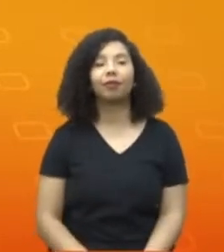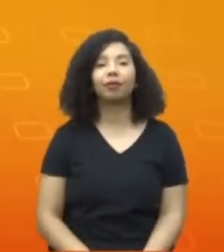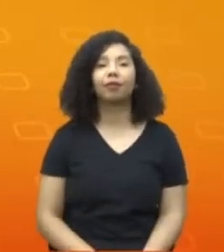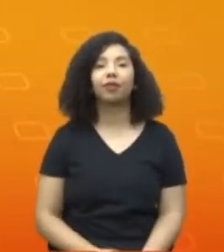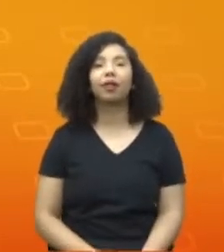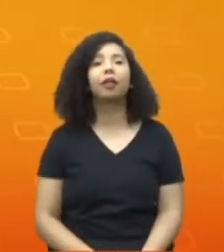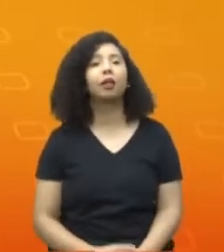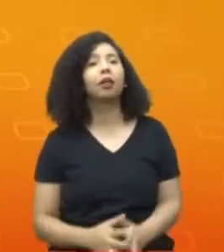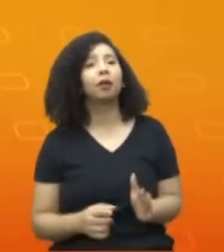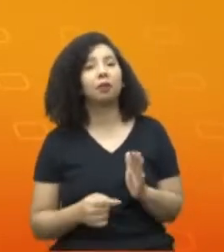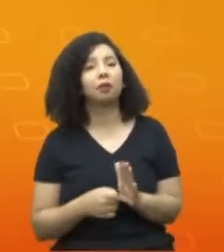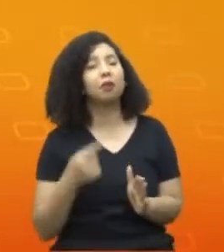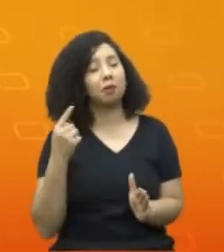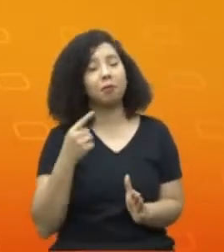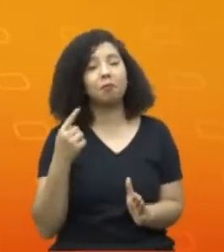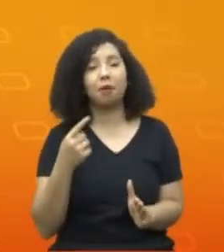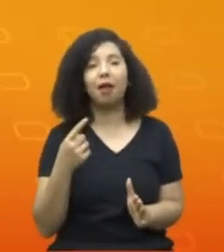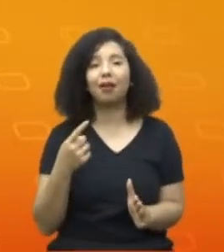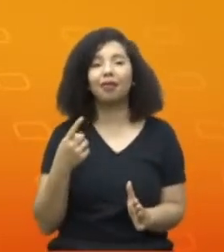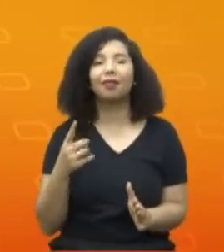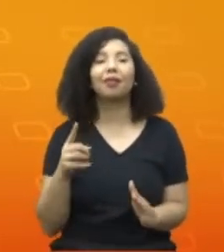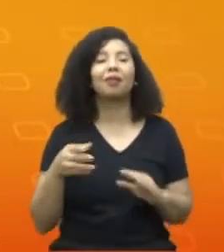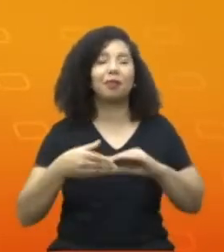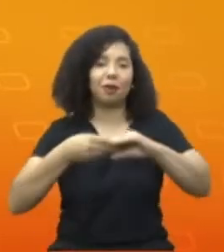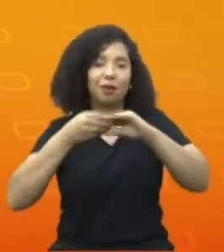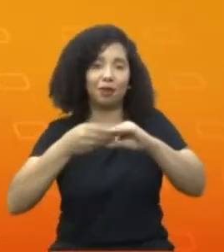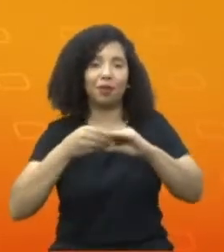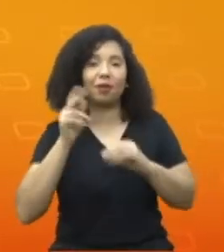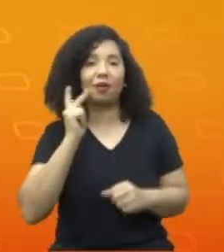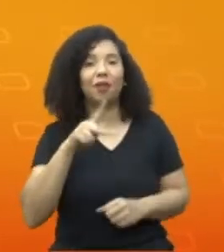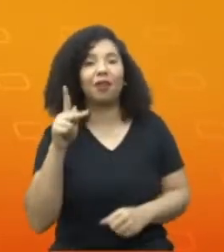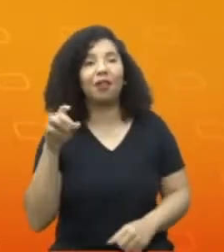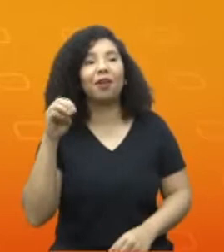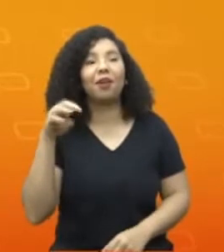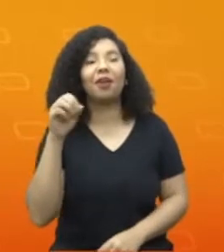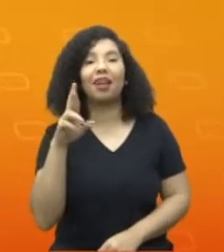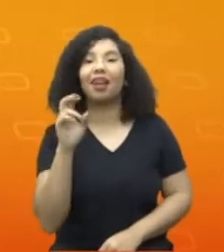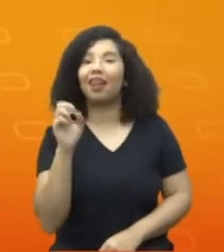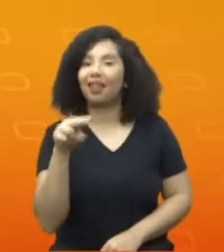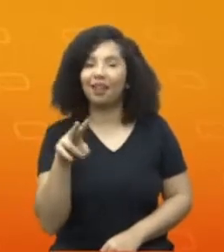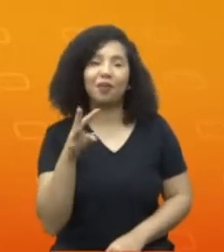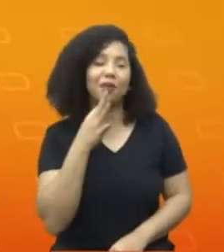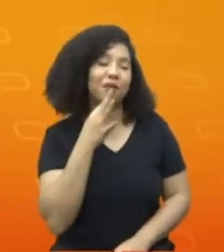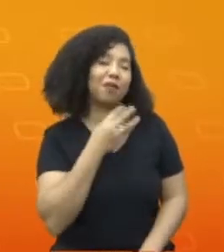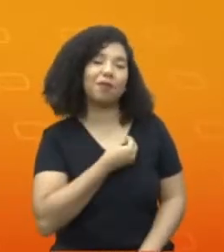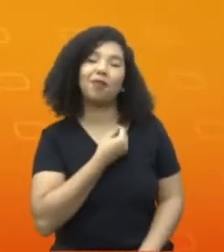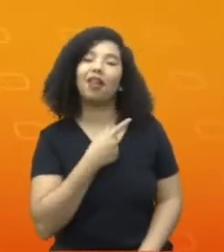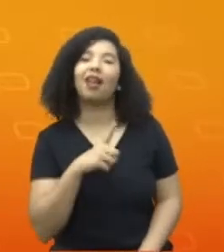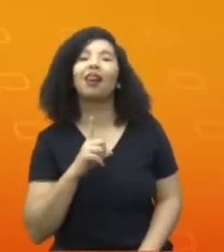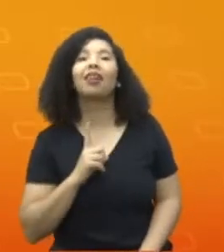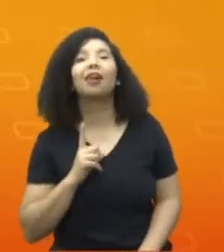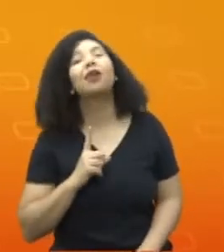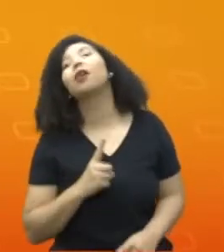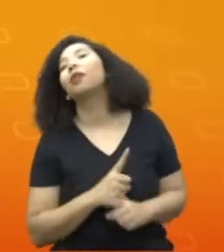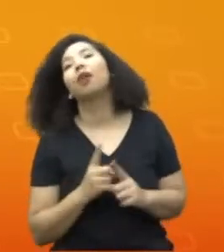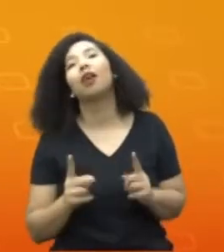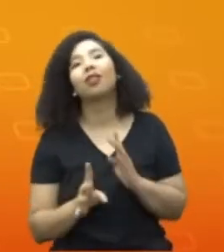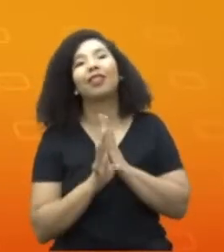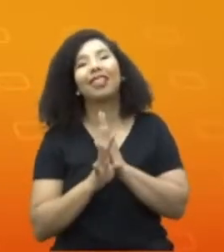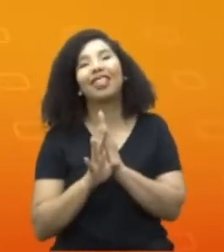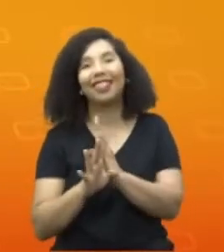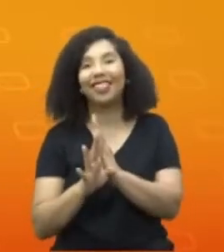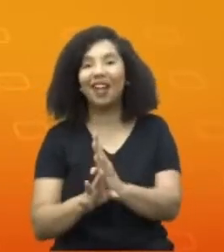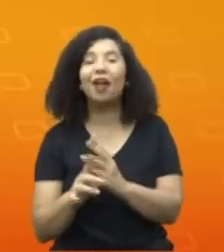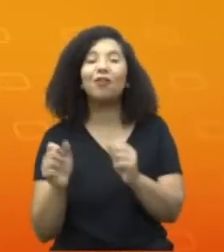Primeiro, aproveito a cumprimentar o professor Moreno, não o conheço pessoalmente, mas acompanhei a participação dele aqui no evento da